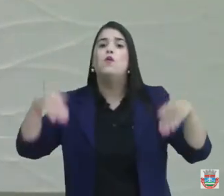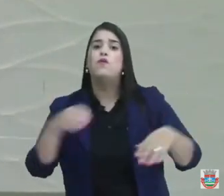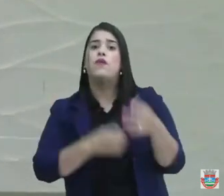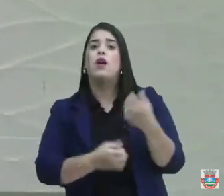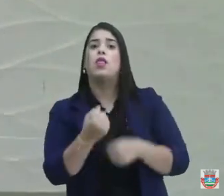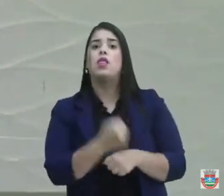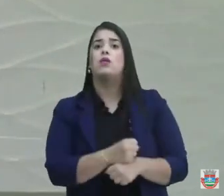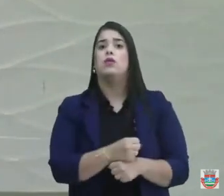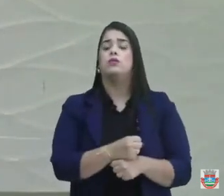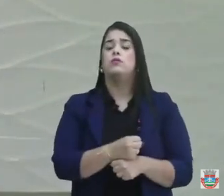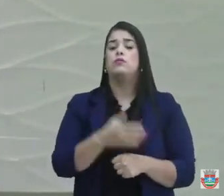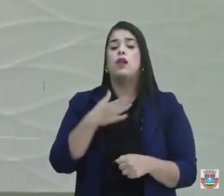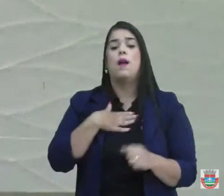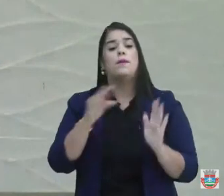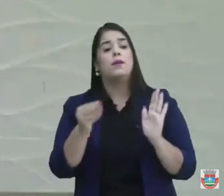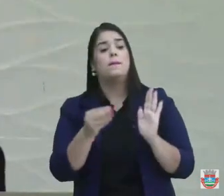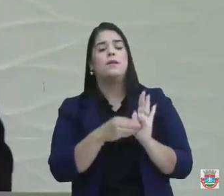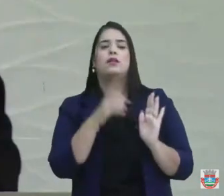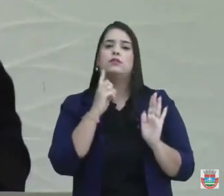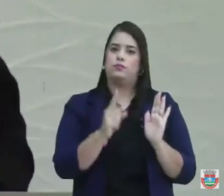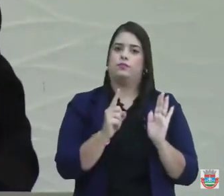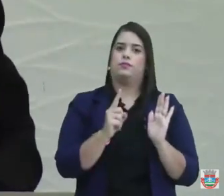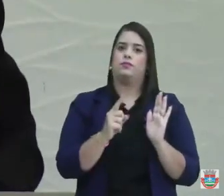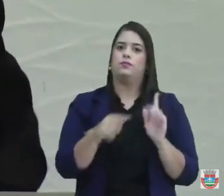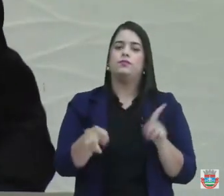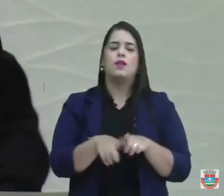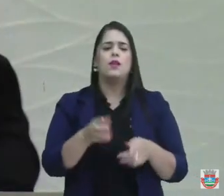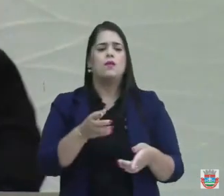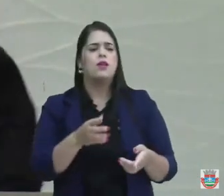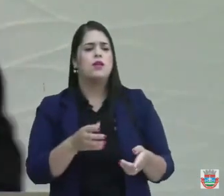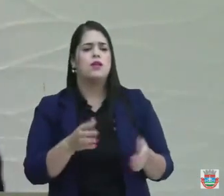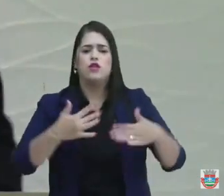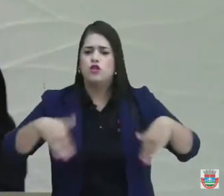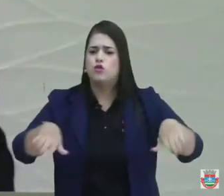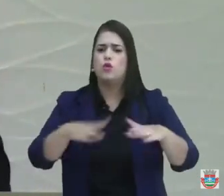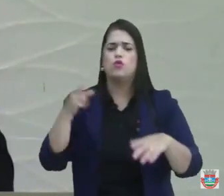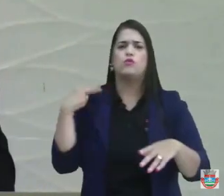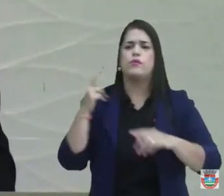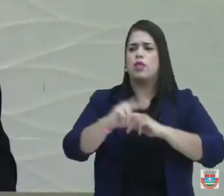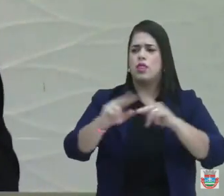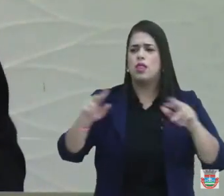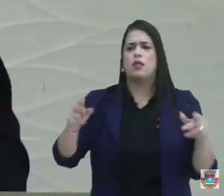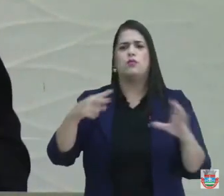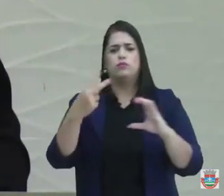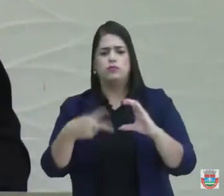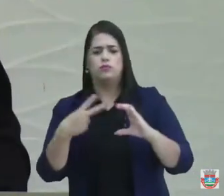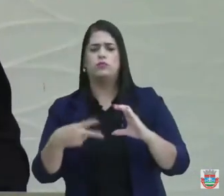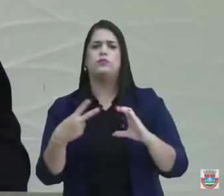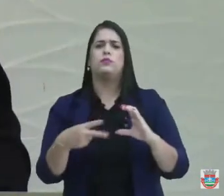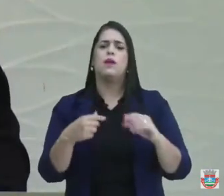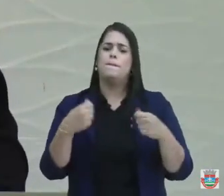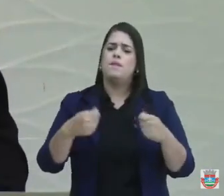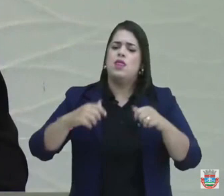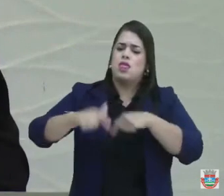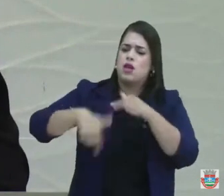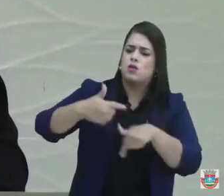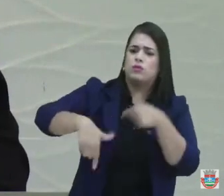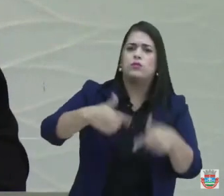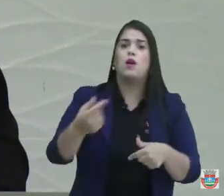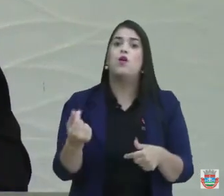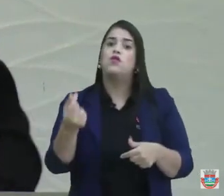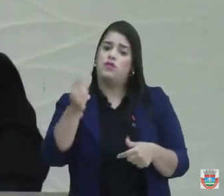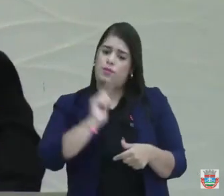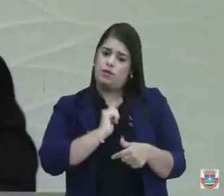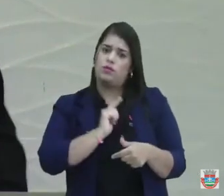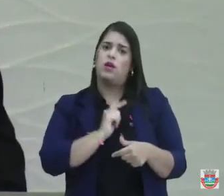para lá, que é a emenda impositiva. E atender também as emendas de todos os vereadores dessa casa. Nós temos que lutar por isso, que o orçamento tem